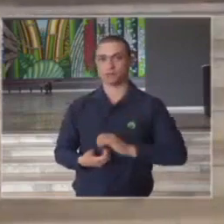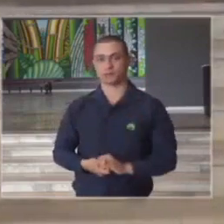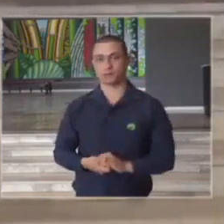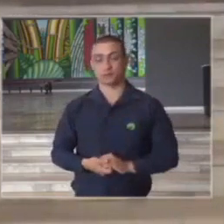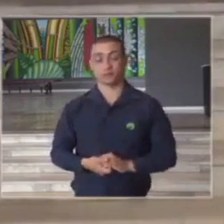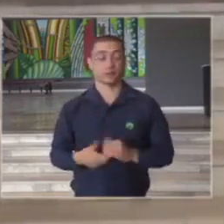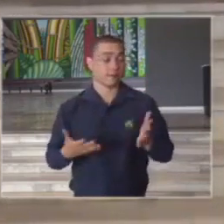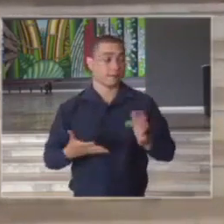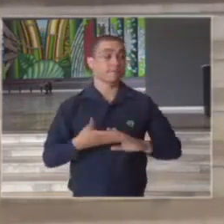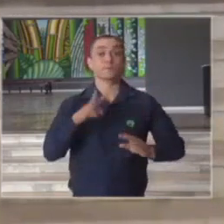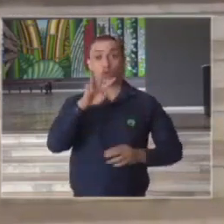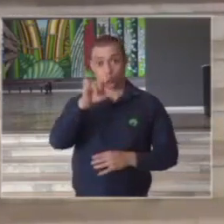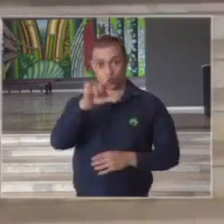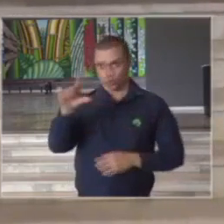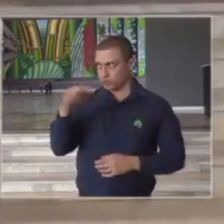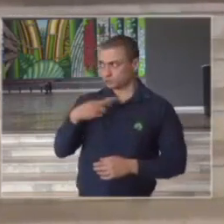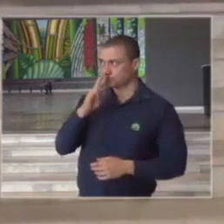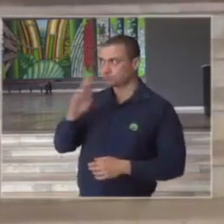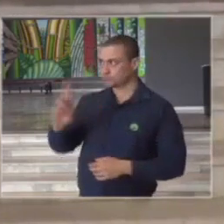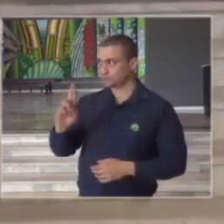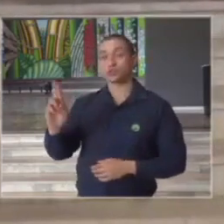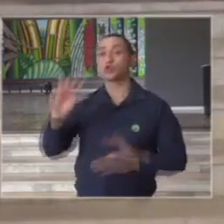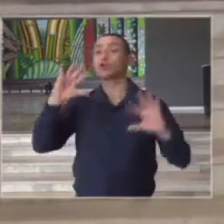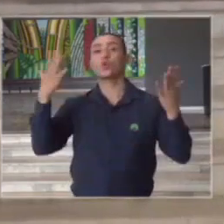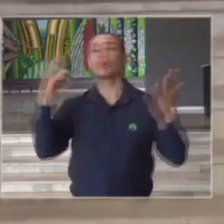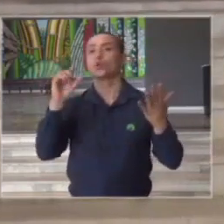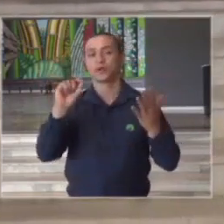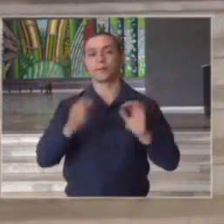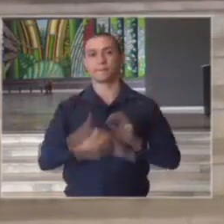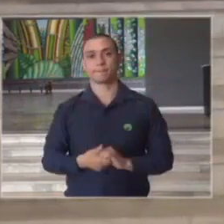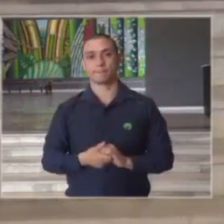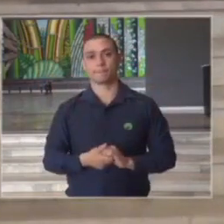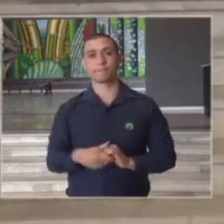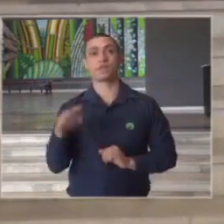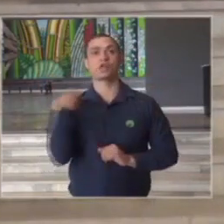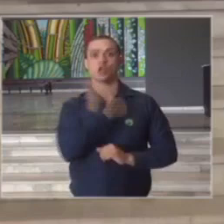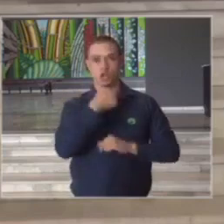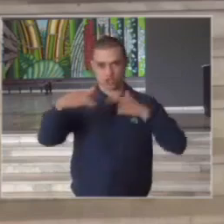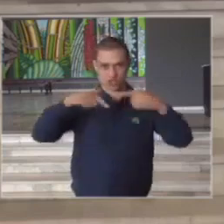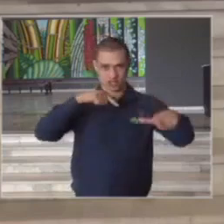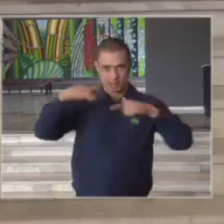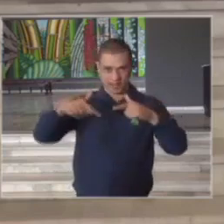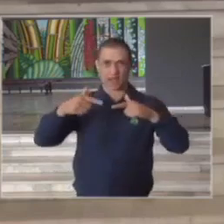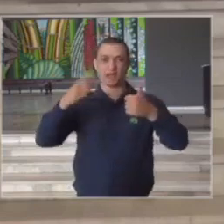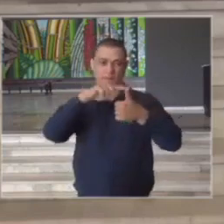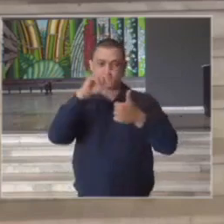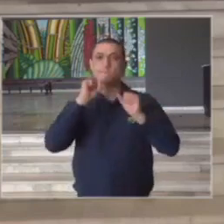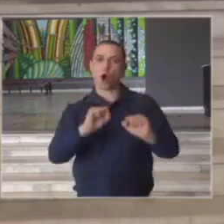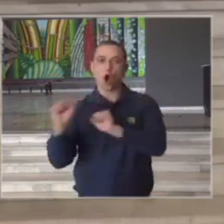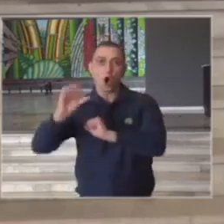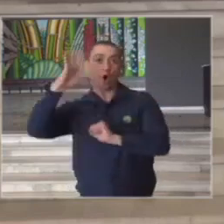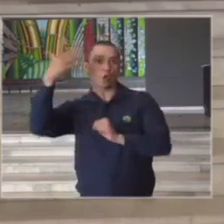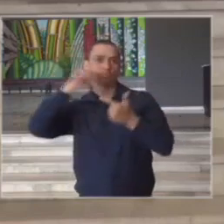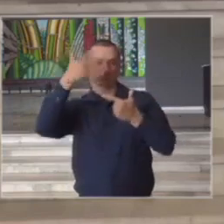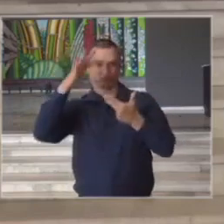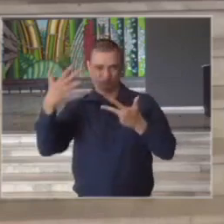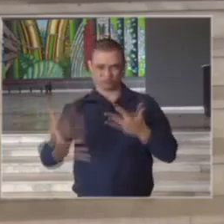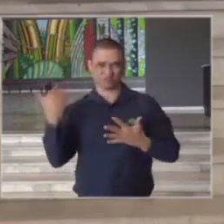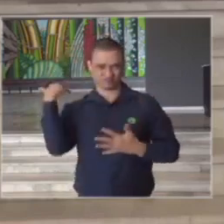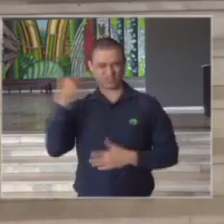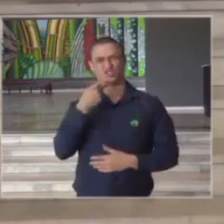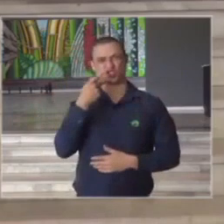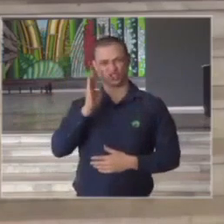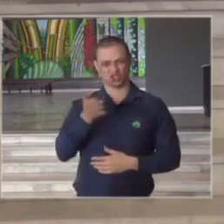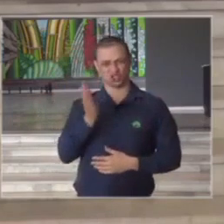Will a situação é a seguinte nós trabalhamos com cenários como nós já havíamos dito